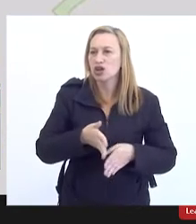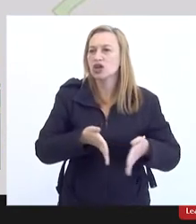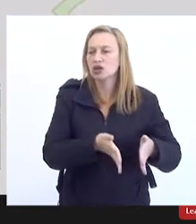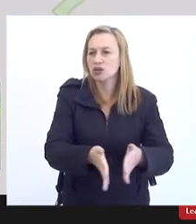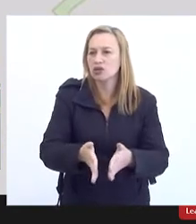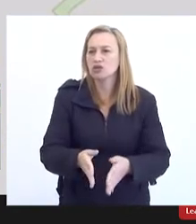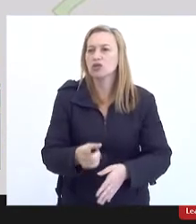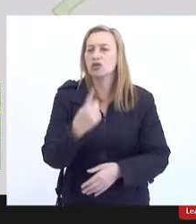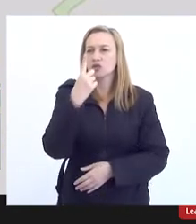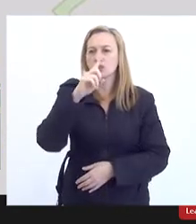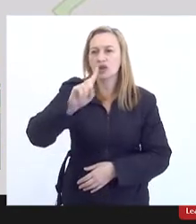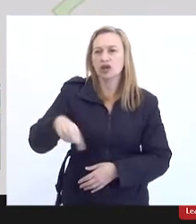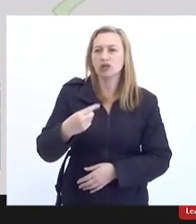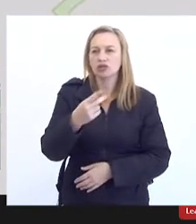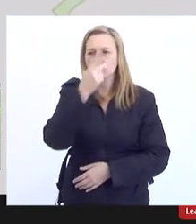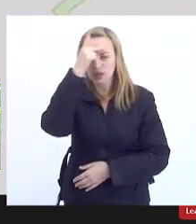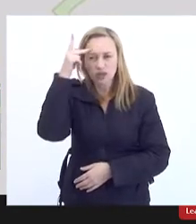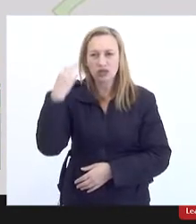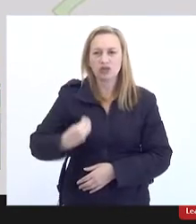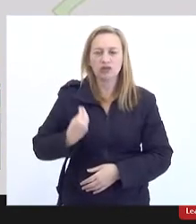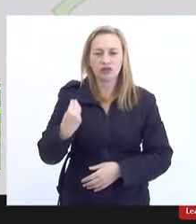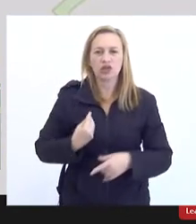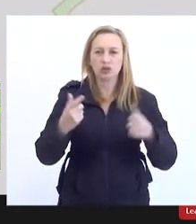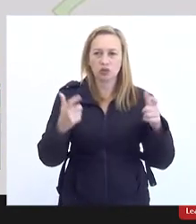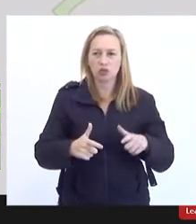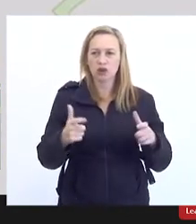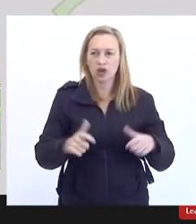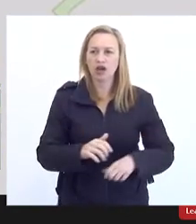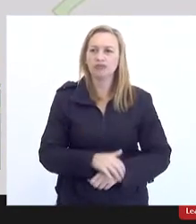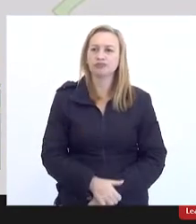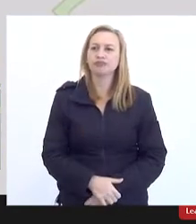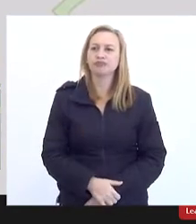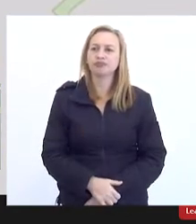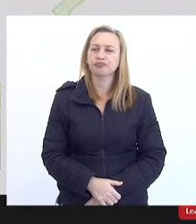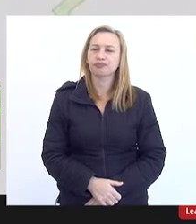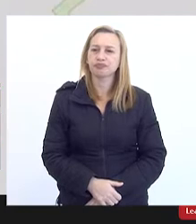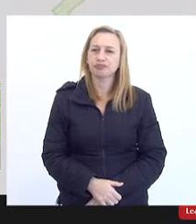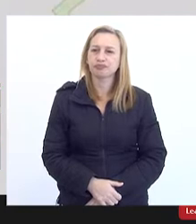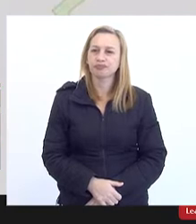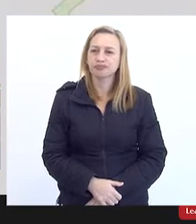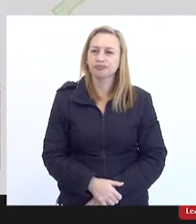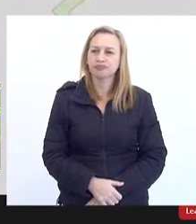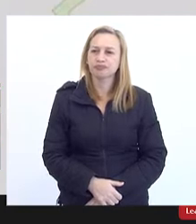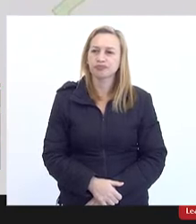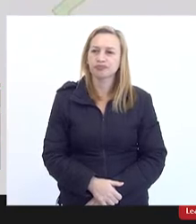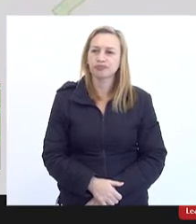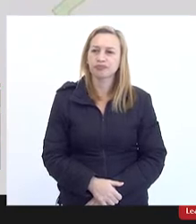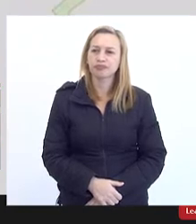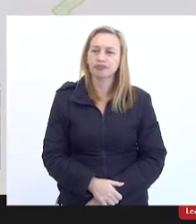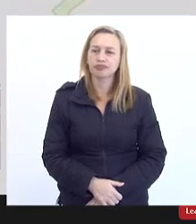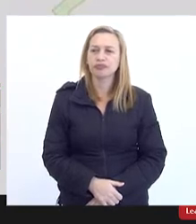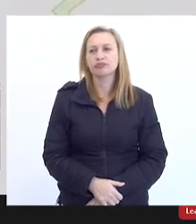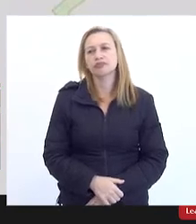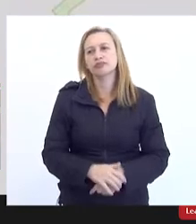e uma região que embora tenha uma população relativamente baixa